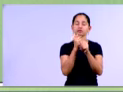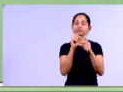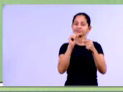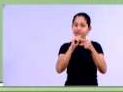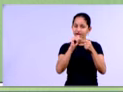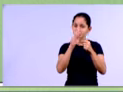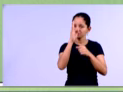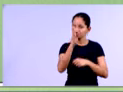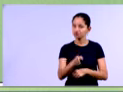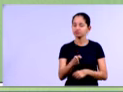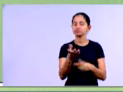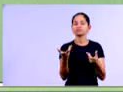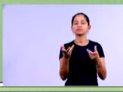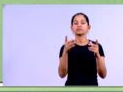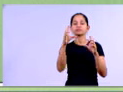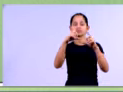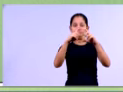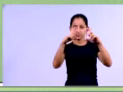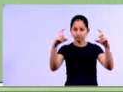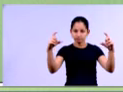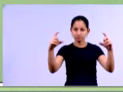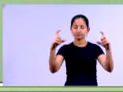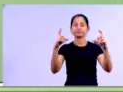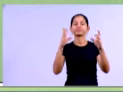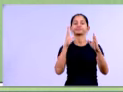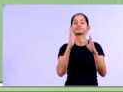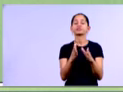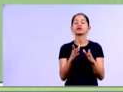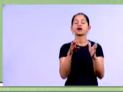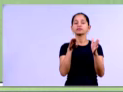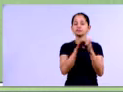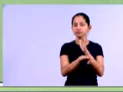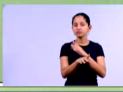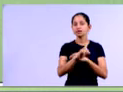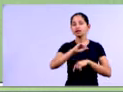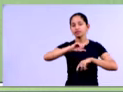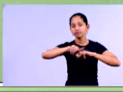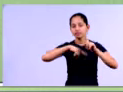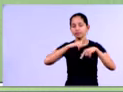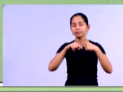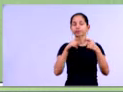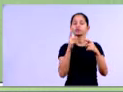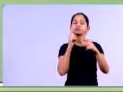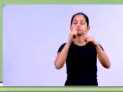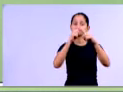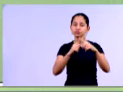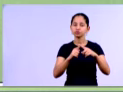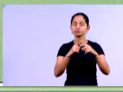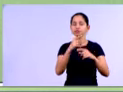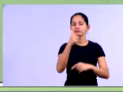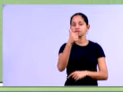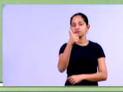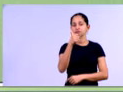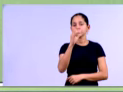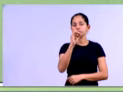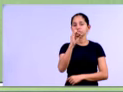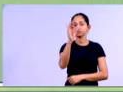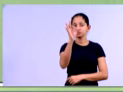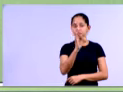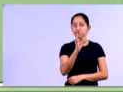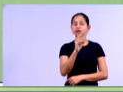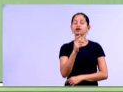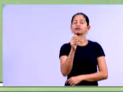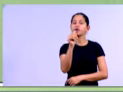.634 por 107.224, diminuindo de 1 e multiplicando por 100 na nossa equação, nós vamos encontrar uma análise